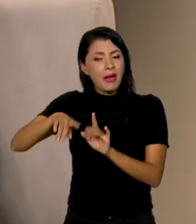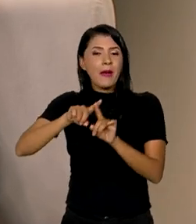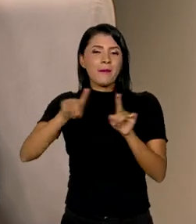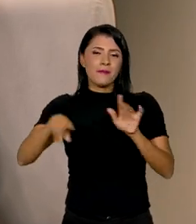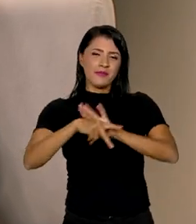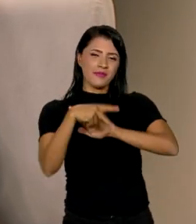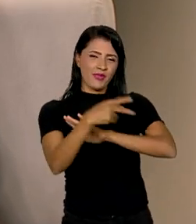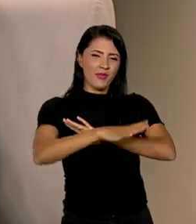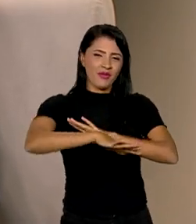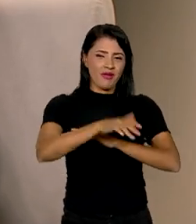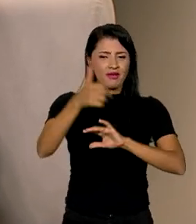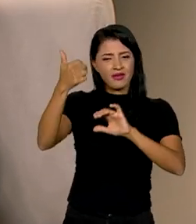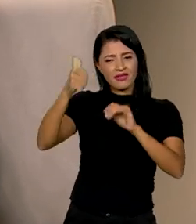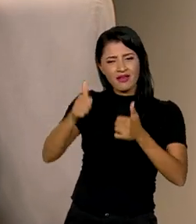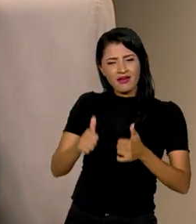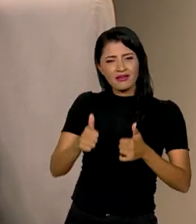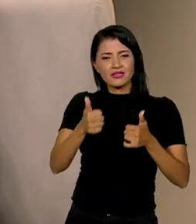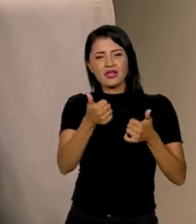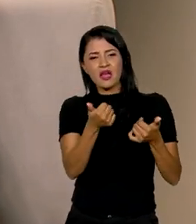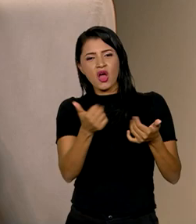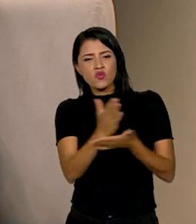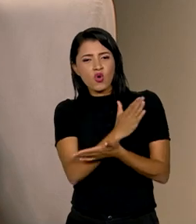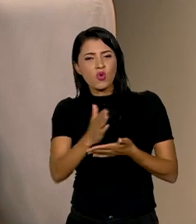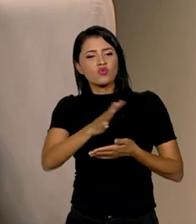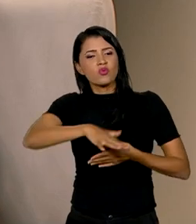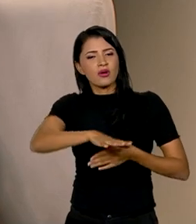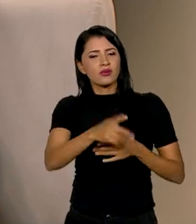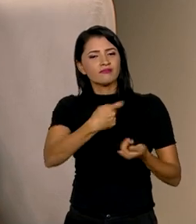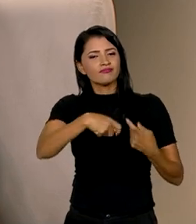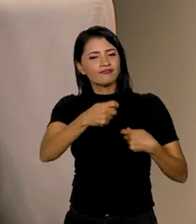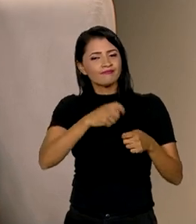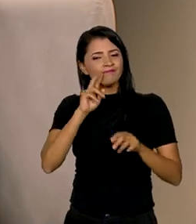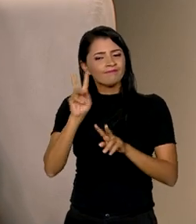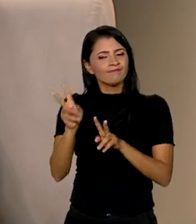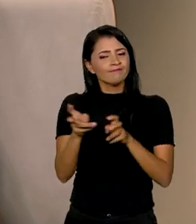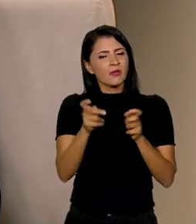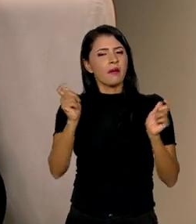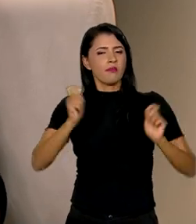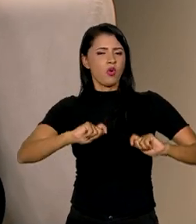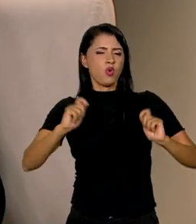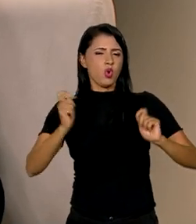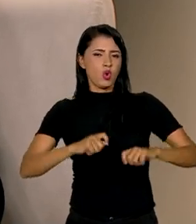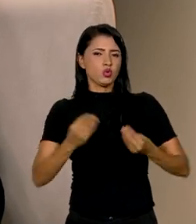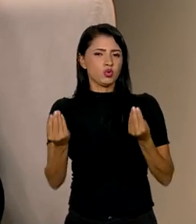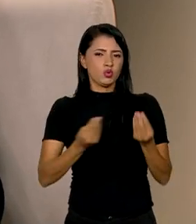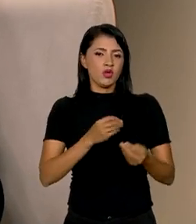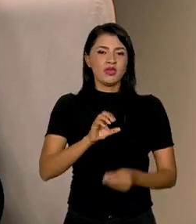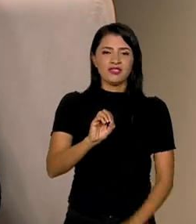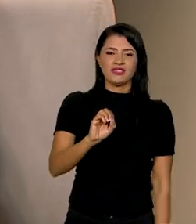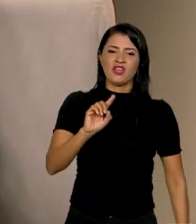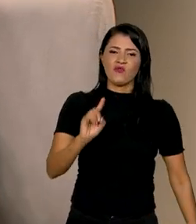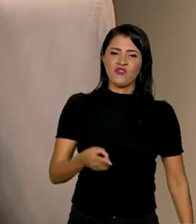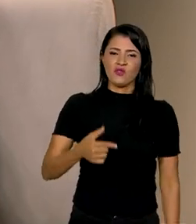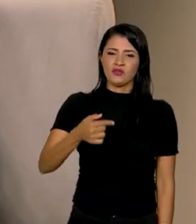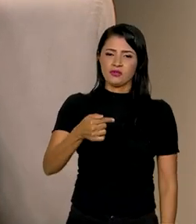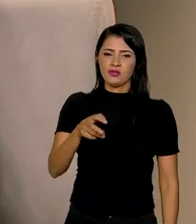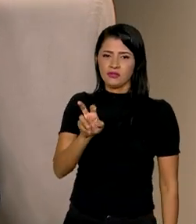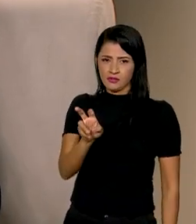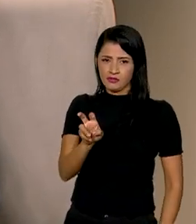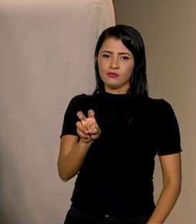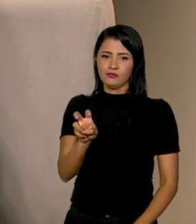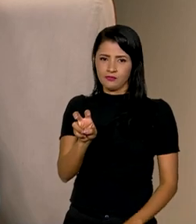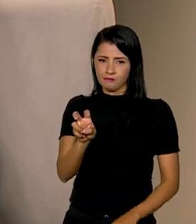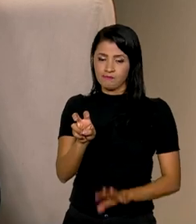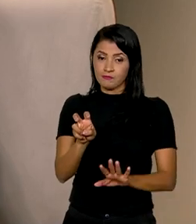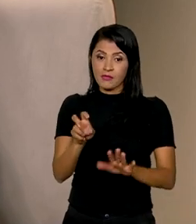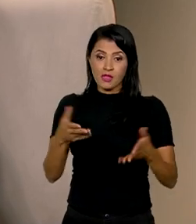a própria análise de alguns departamentos econômicos, viam a possibilidade de 0,75%. E os dados que